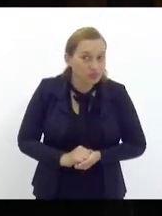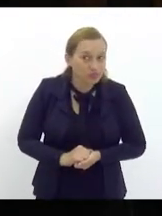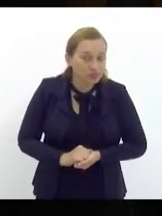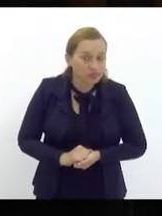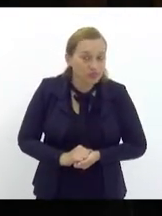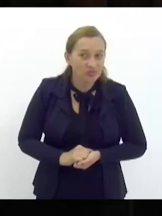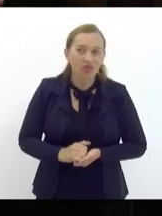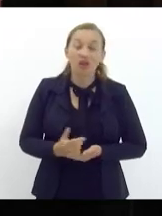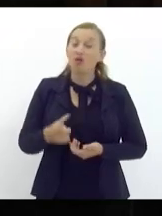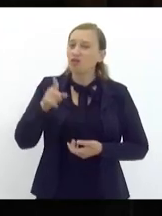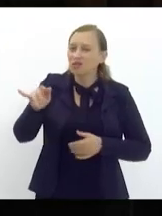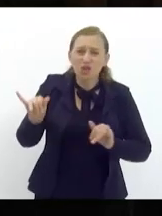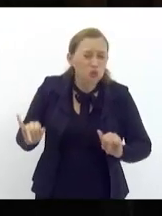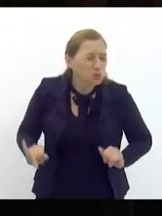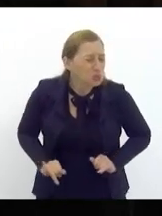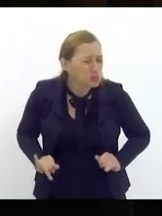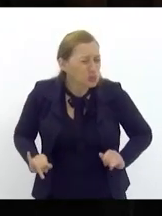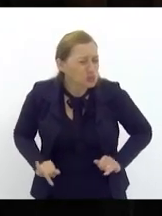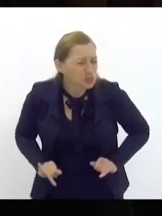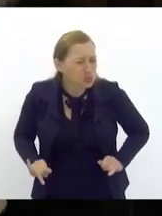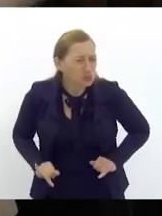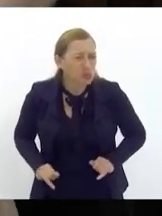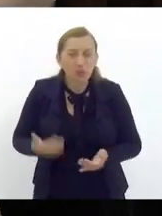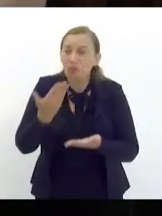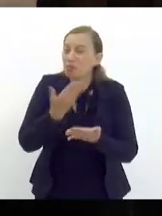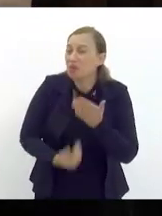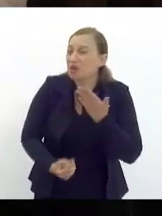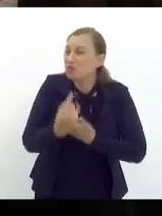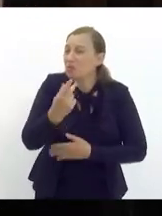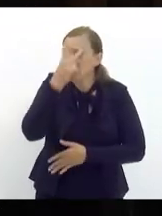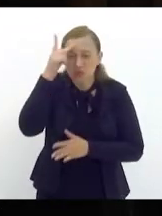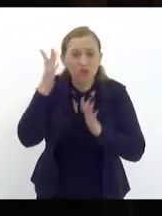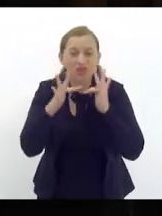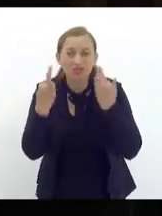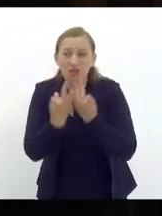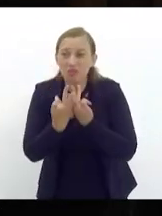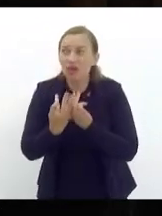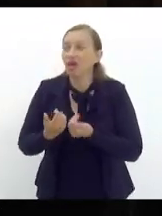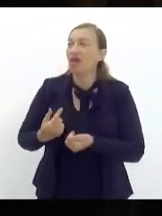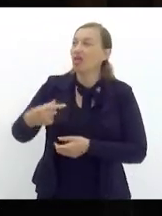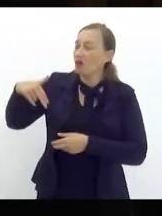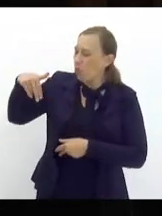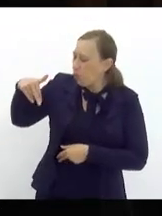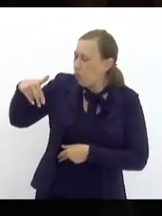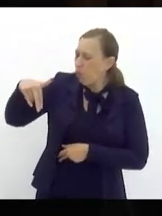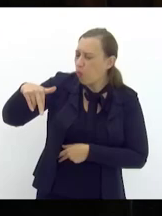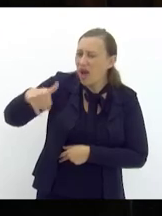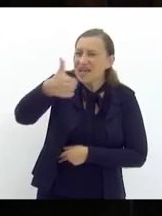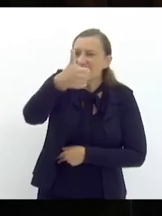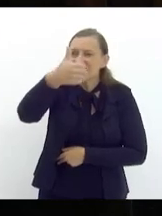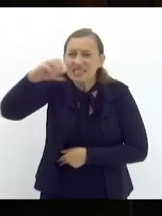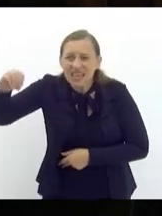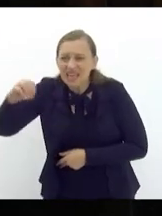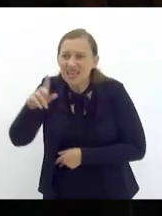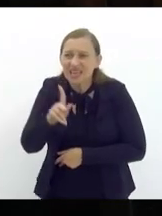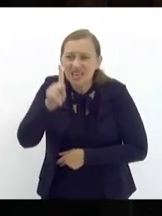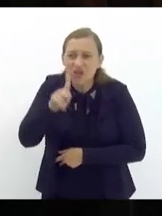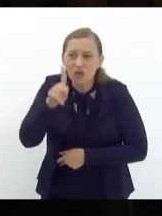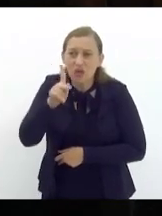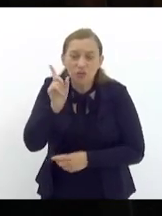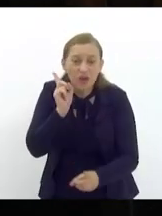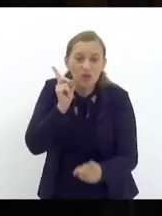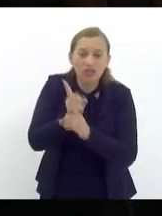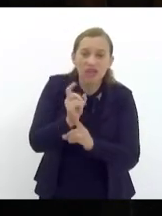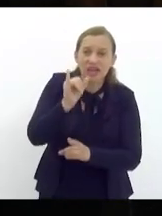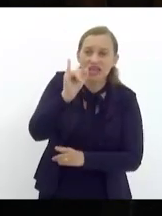basta você estar sofrendo por perder um ente querido ainda tem que percorrer 100 quilômetros para achar o EML